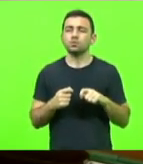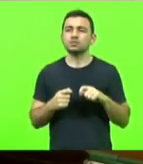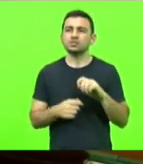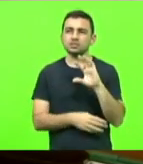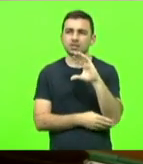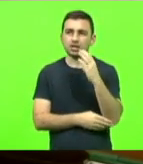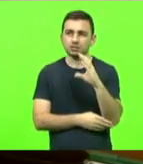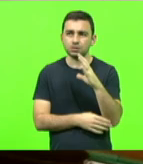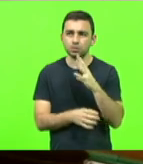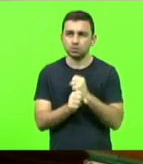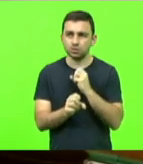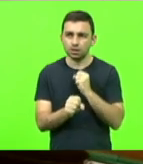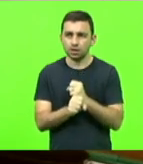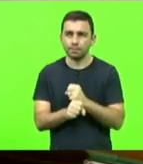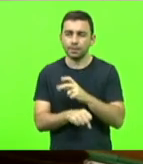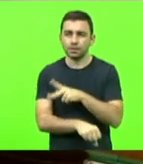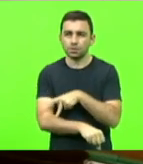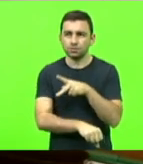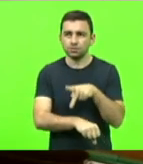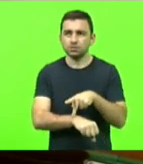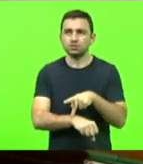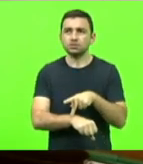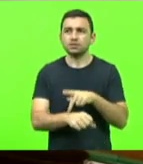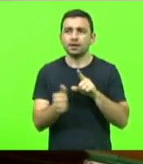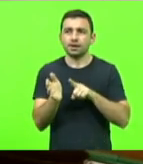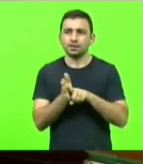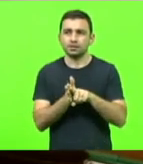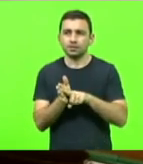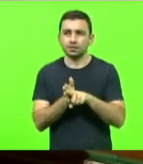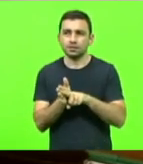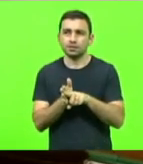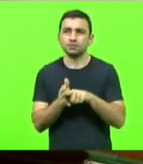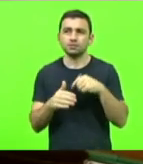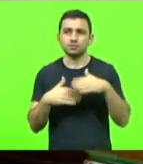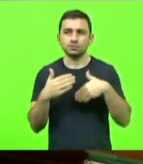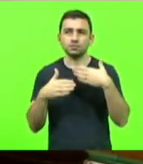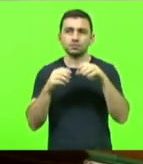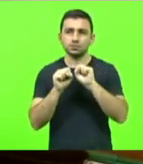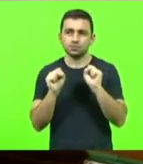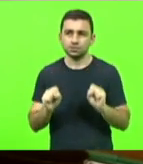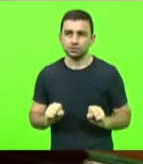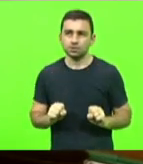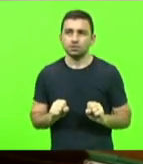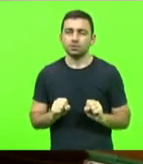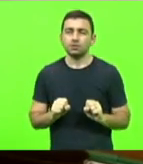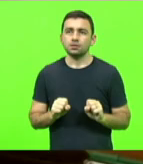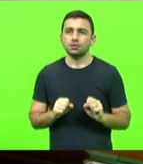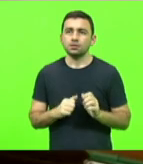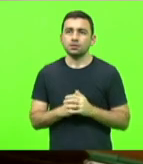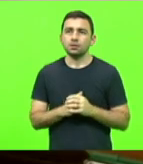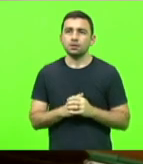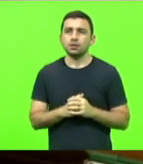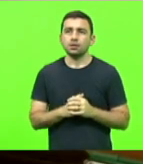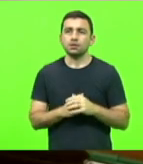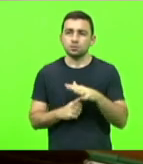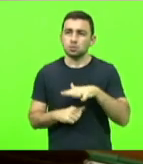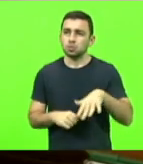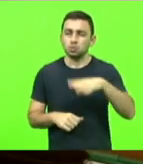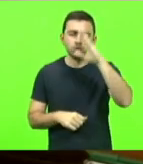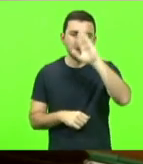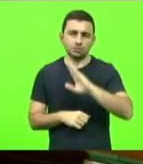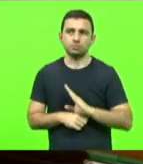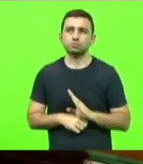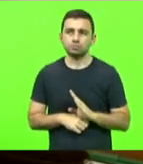contábeis, pedagogia, análise e desenvolvimento de sistemas de forma gratuita.